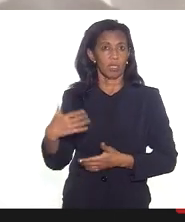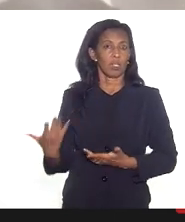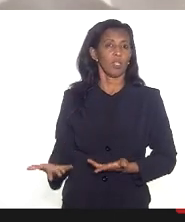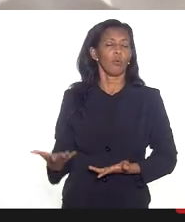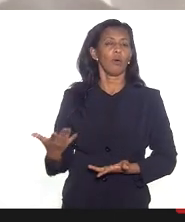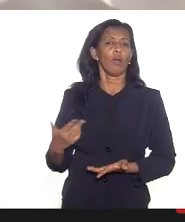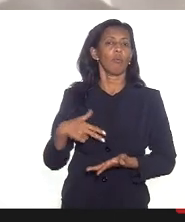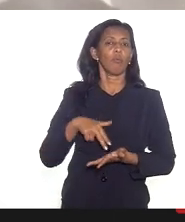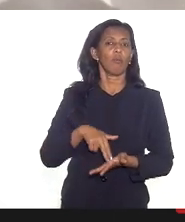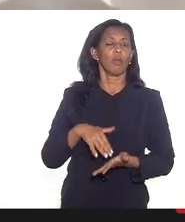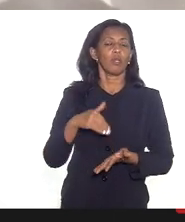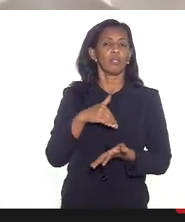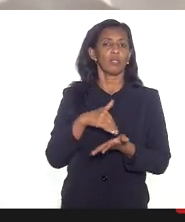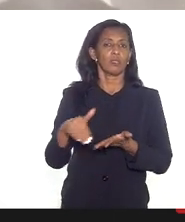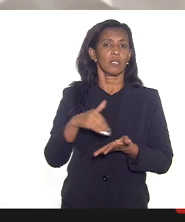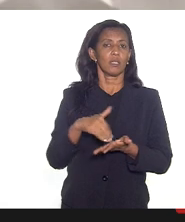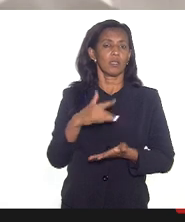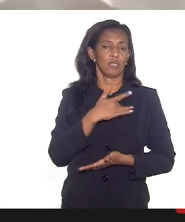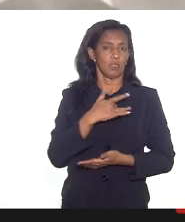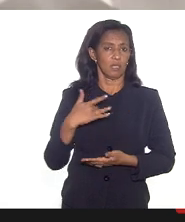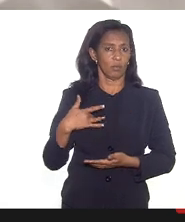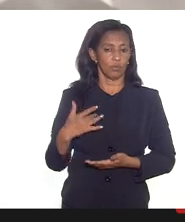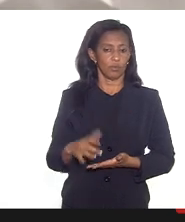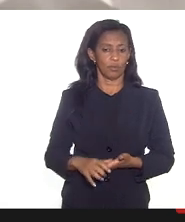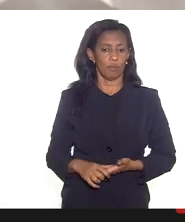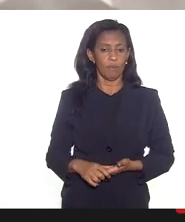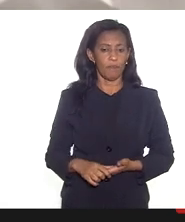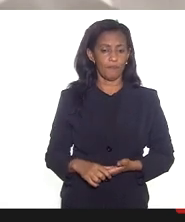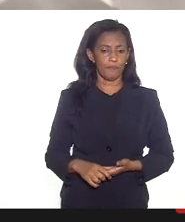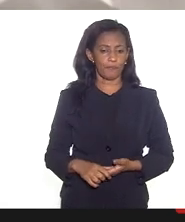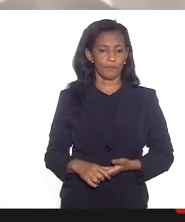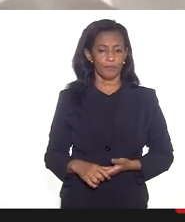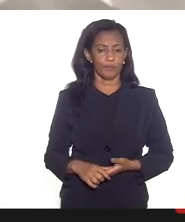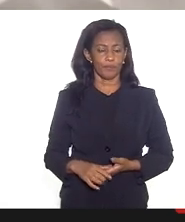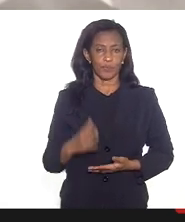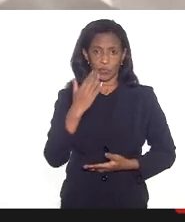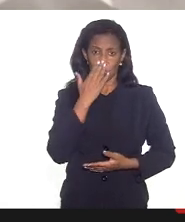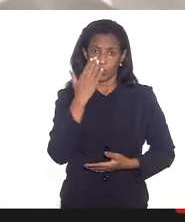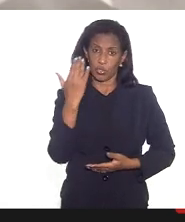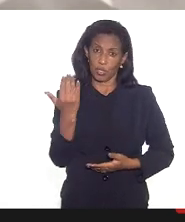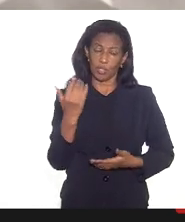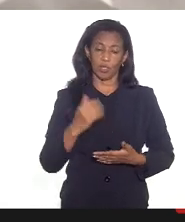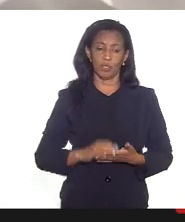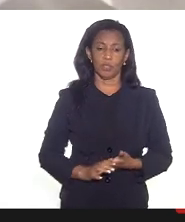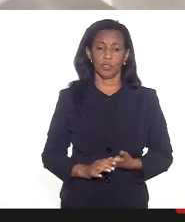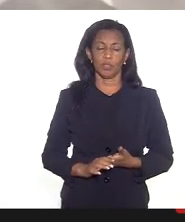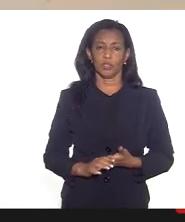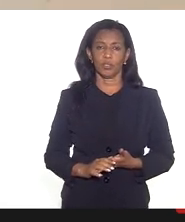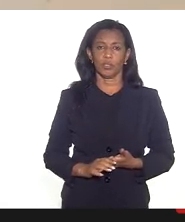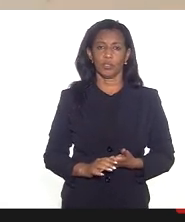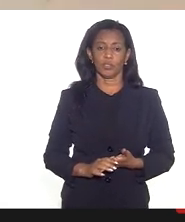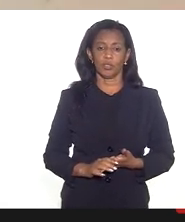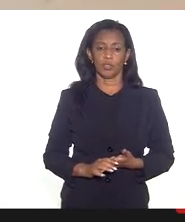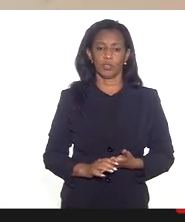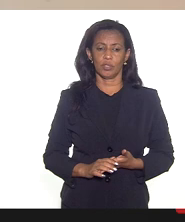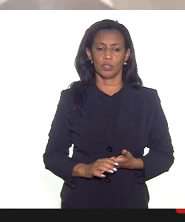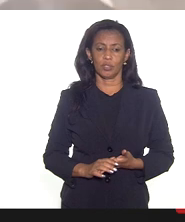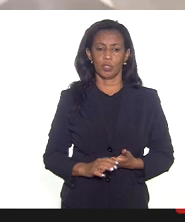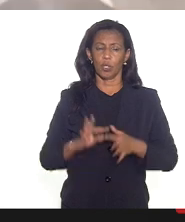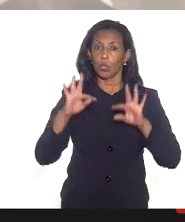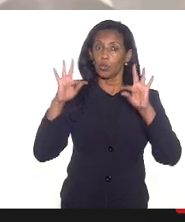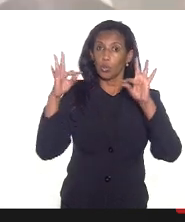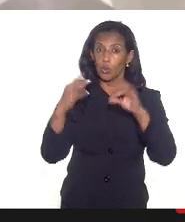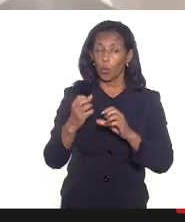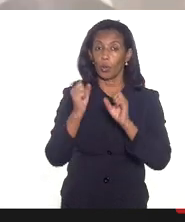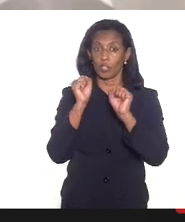posicionamento da secretaria de saúde né é diante das recomendações todas podem